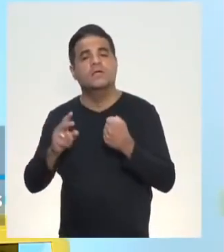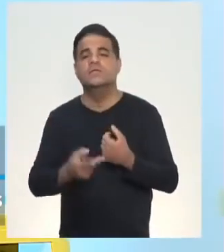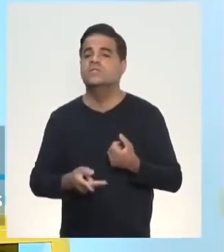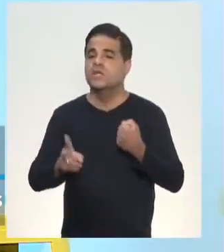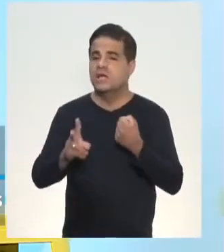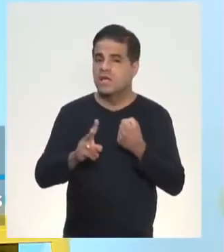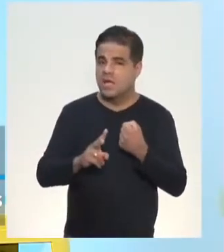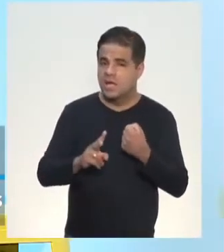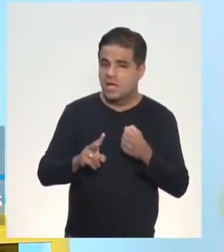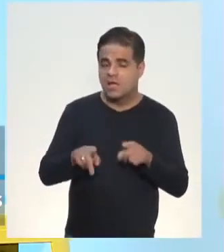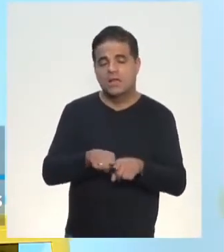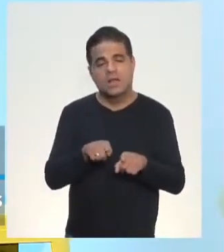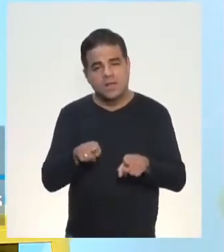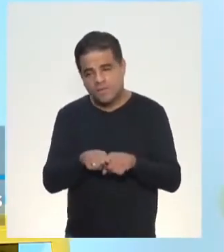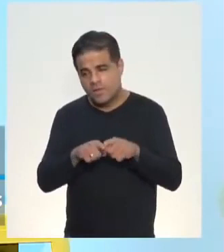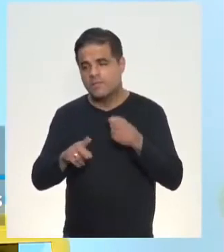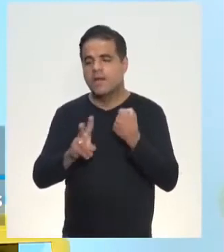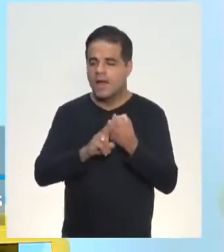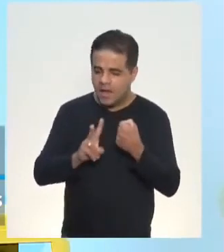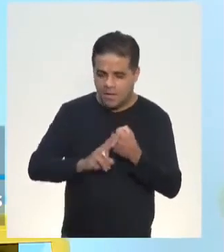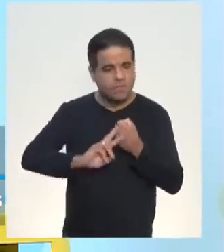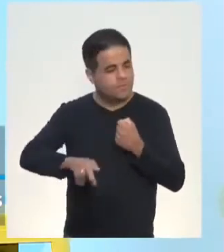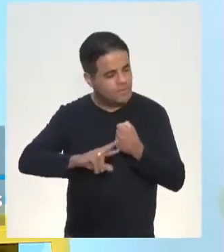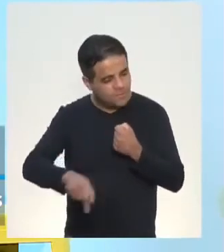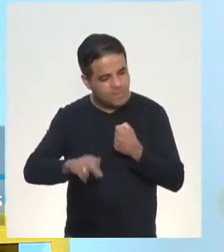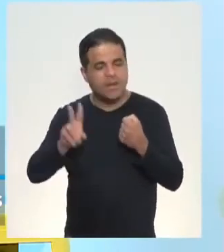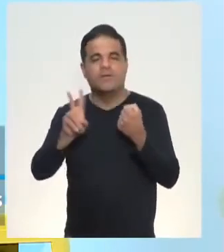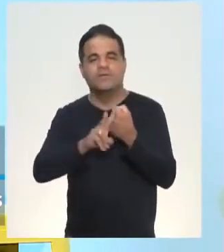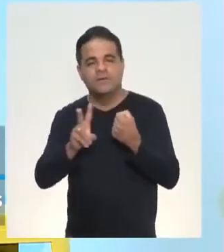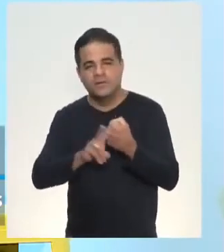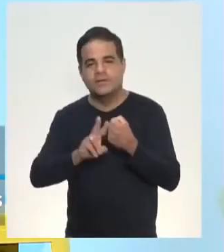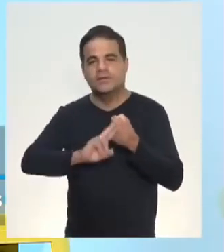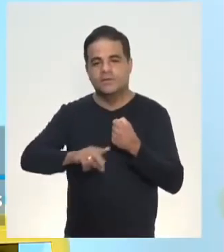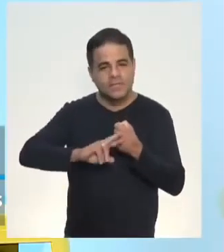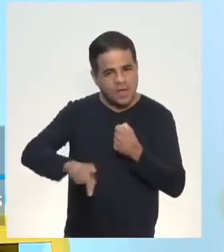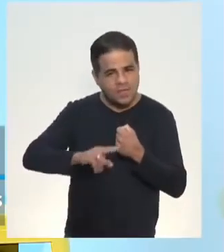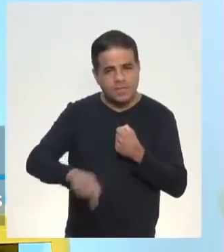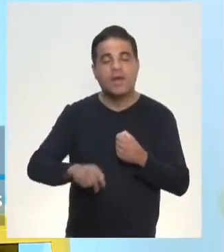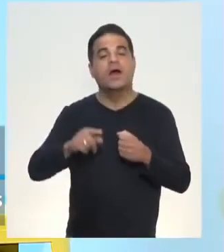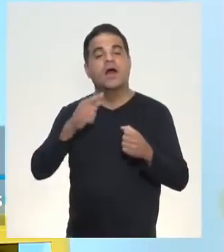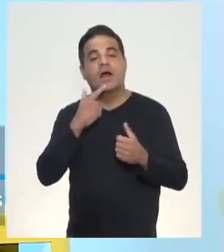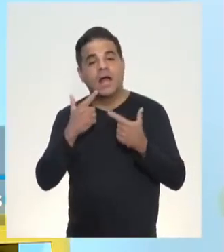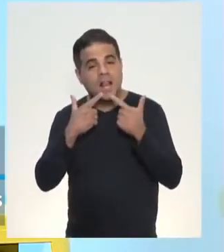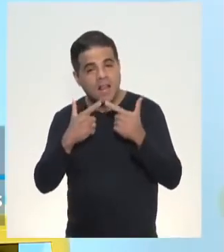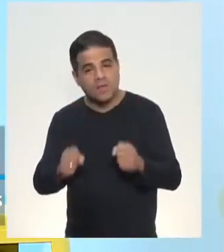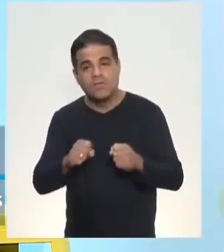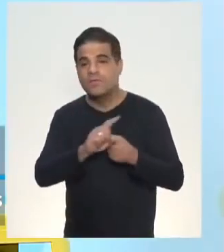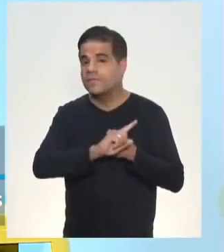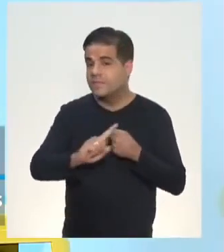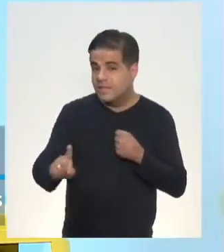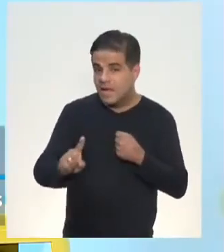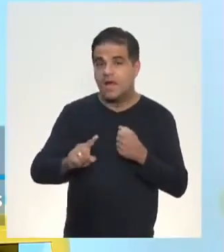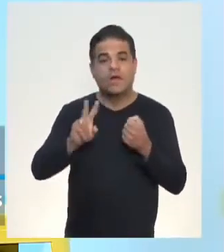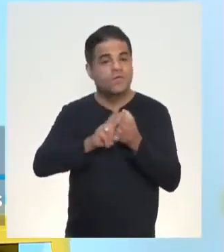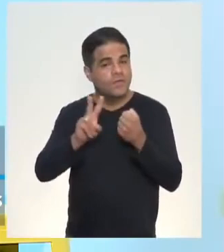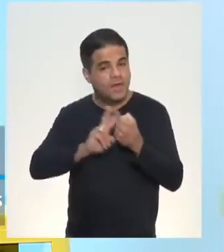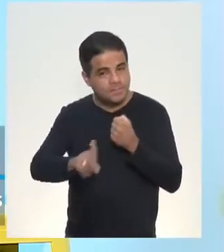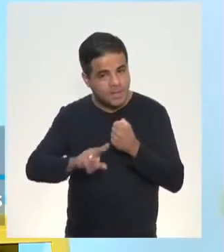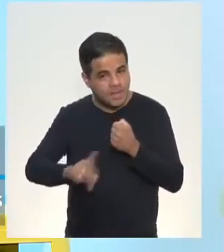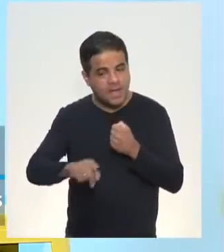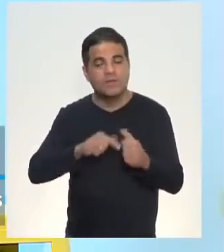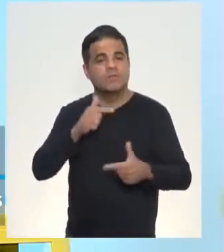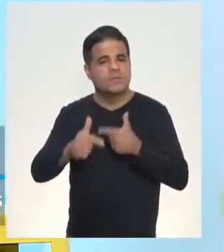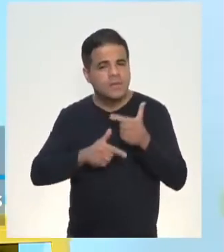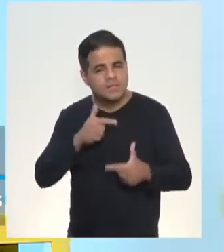verbal, ou, é ontem, na aula passada, a gente deu prioridade para a linguagem não verbal. Então, gente